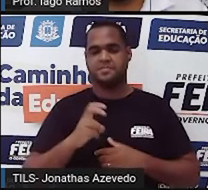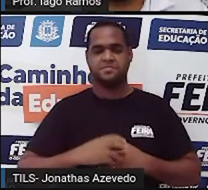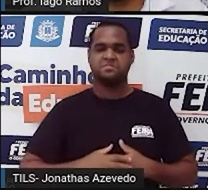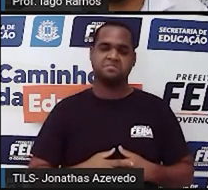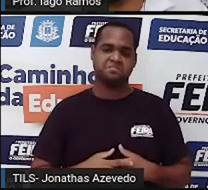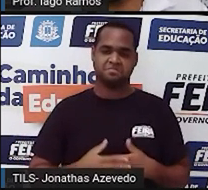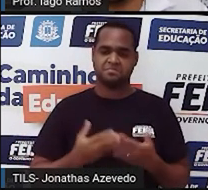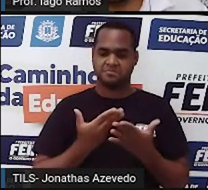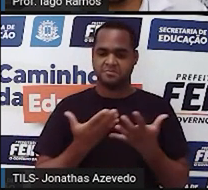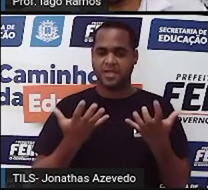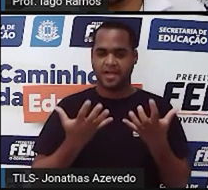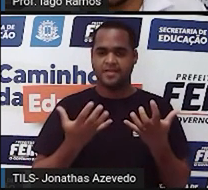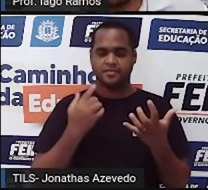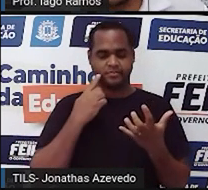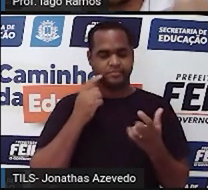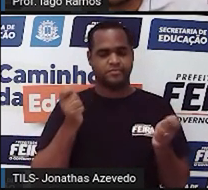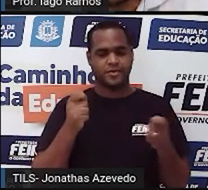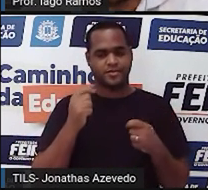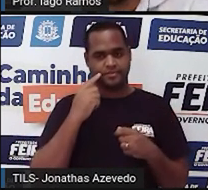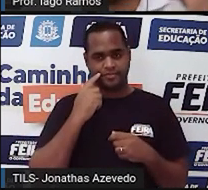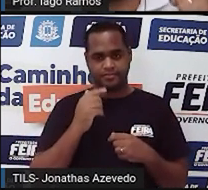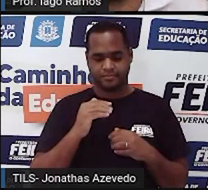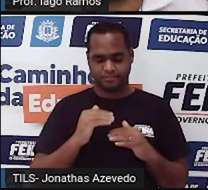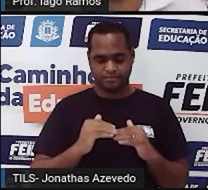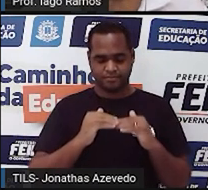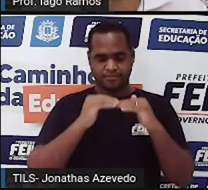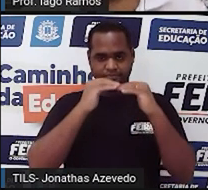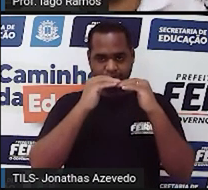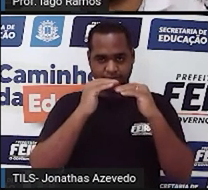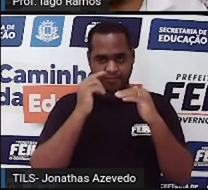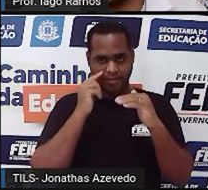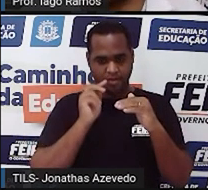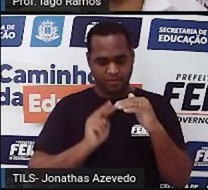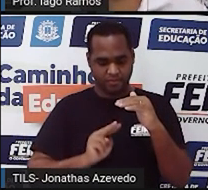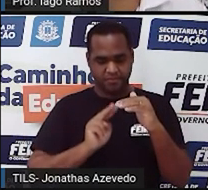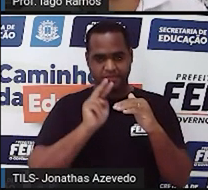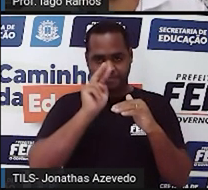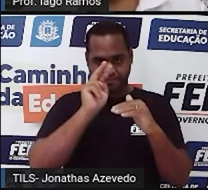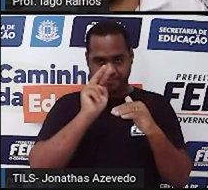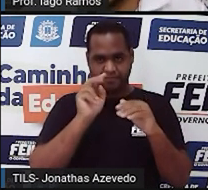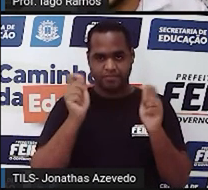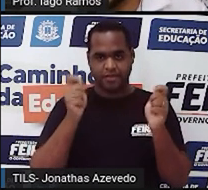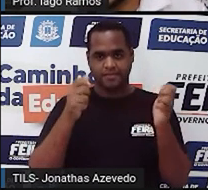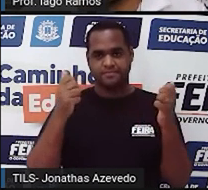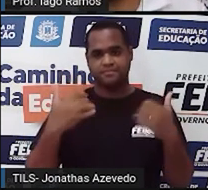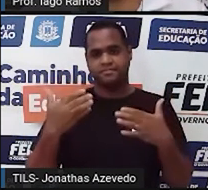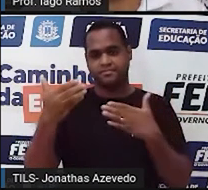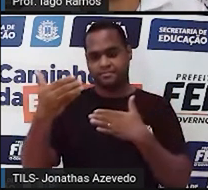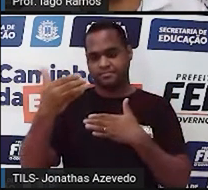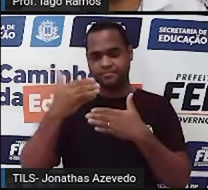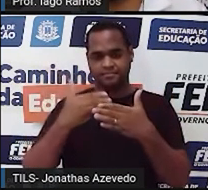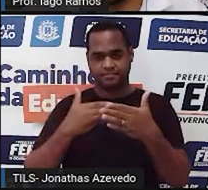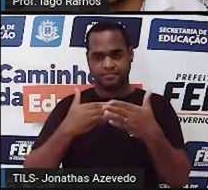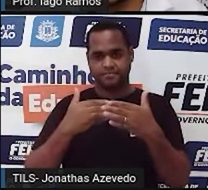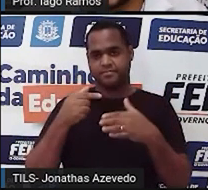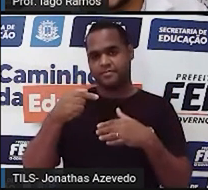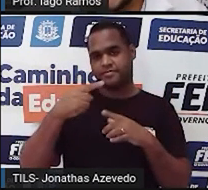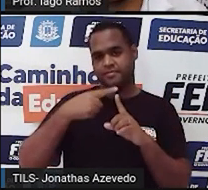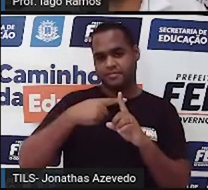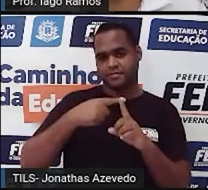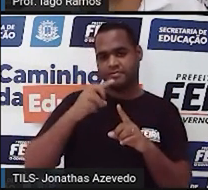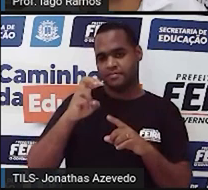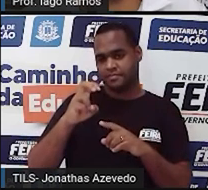se você quiser pode olhar de baixo para cima comutativo vamos olhar de baixo para cima 7 mais